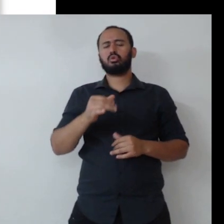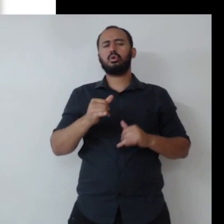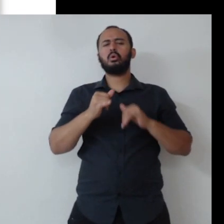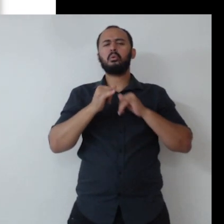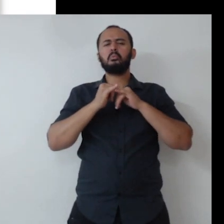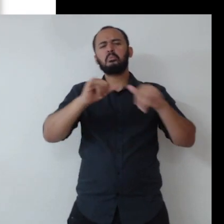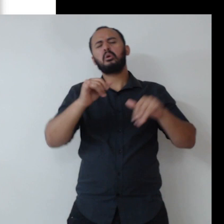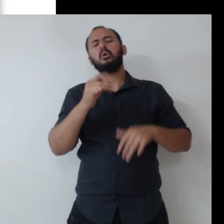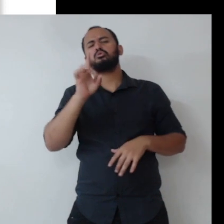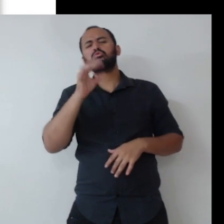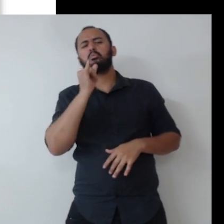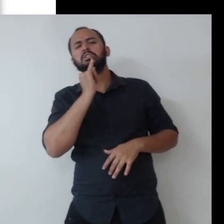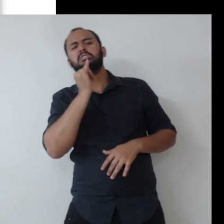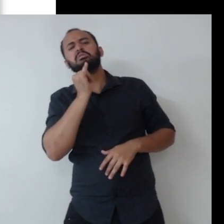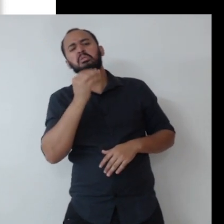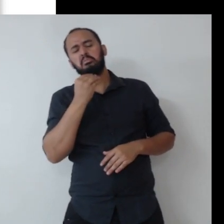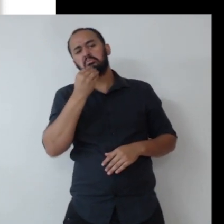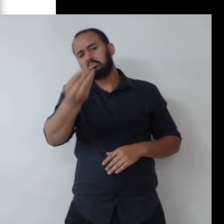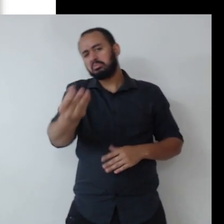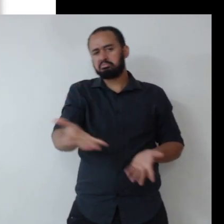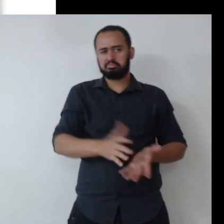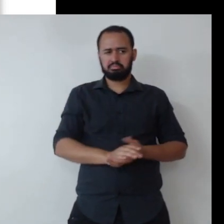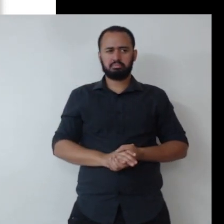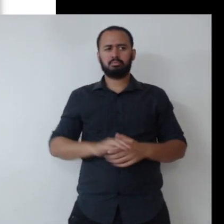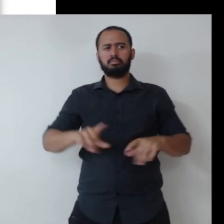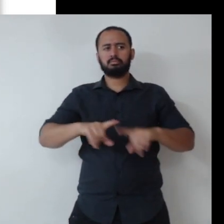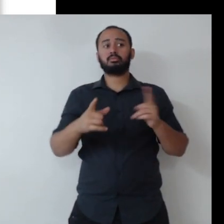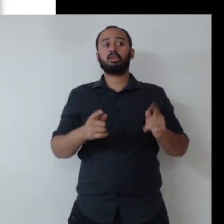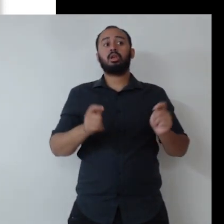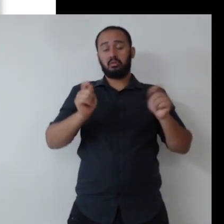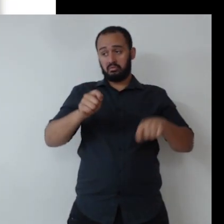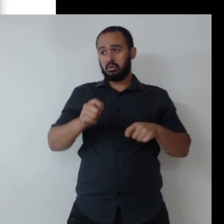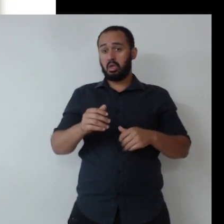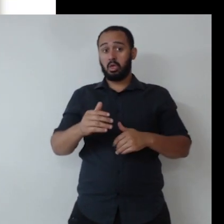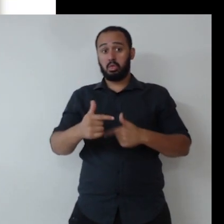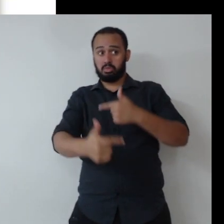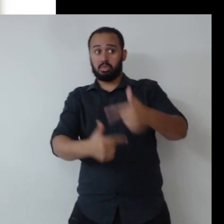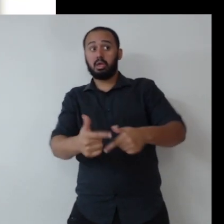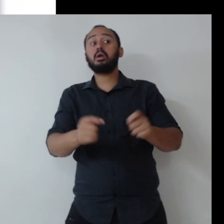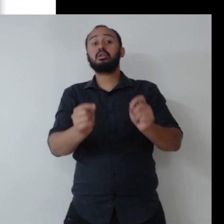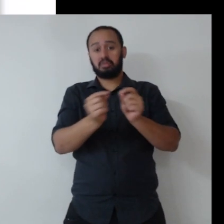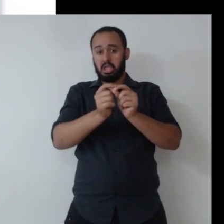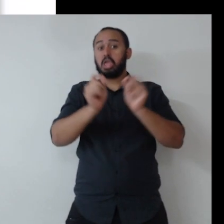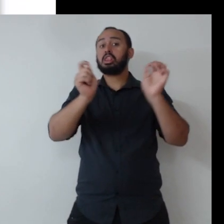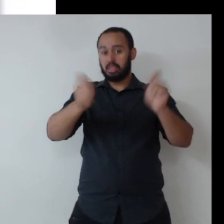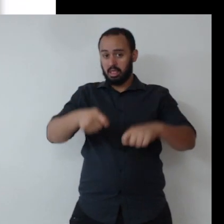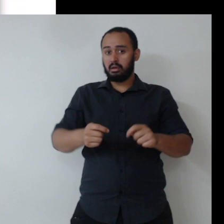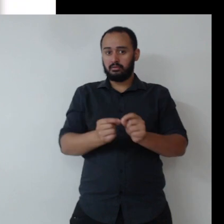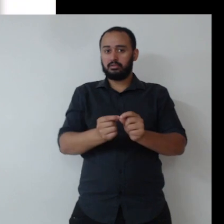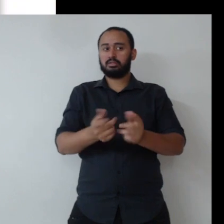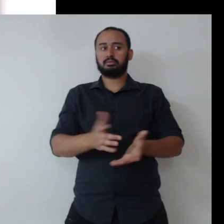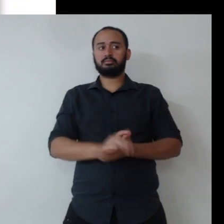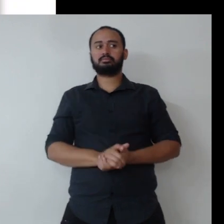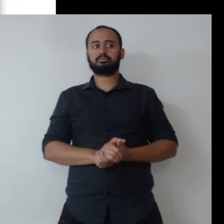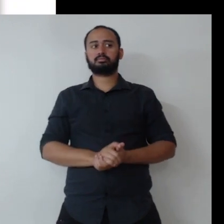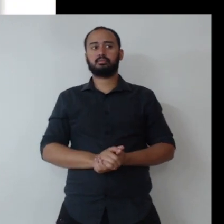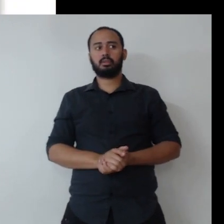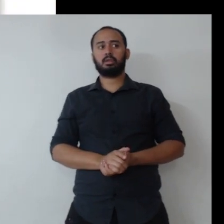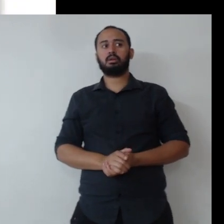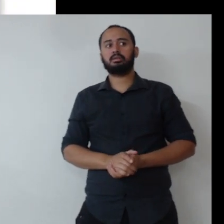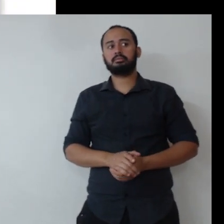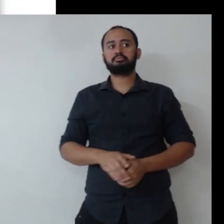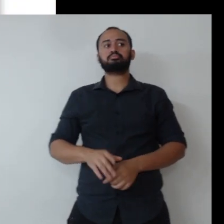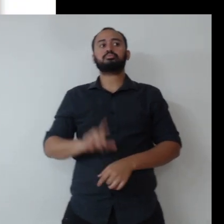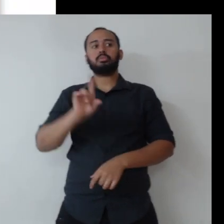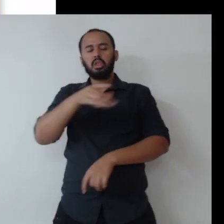dando uma pincelada assim, dizendo que na prática tem como fazer e a gente faz. Na dimensão da governança